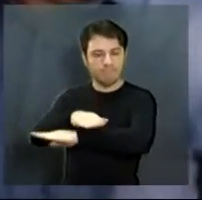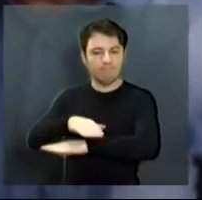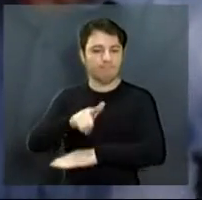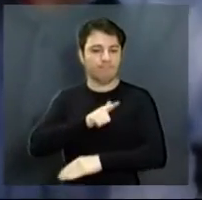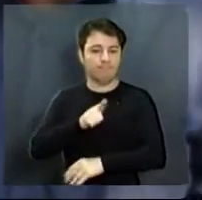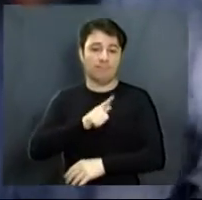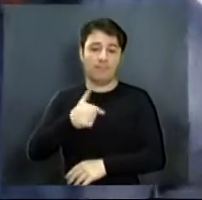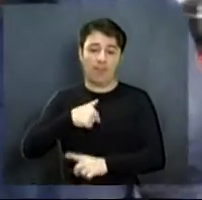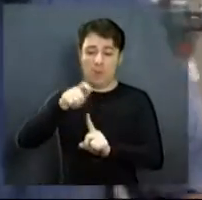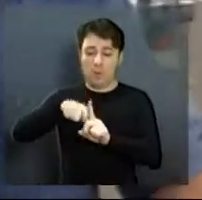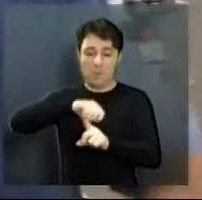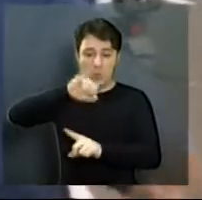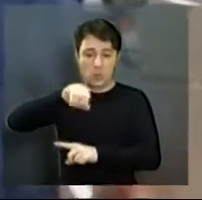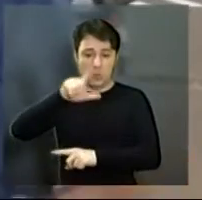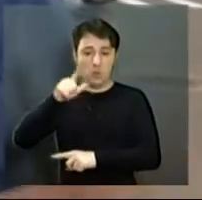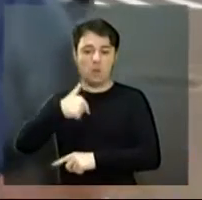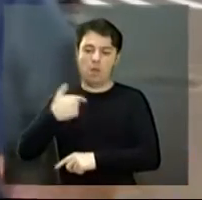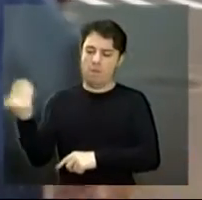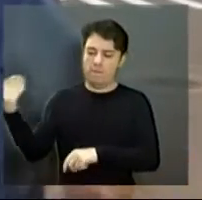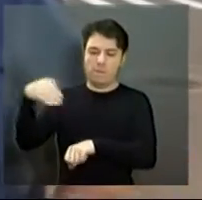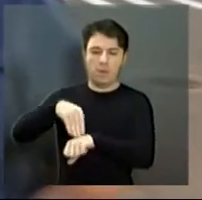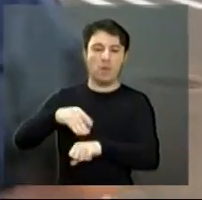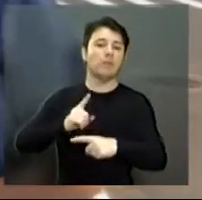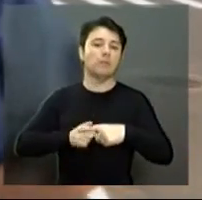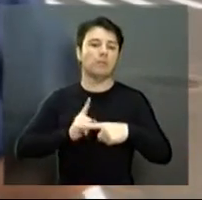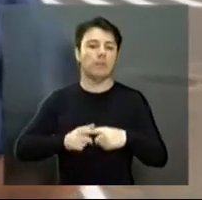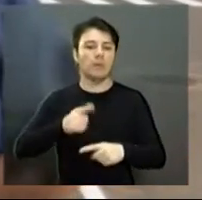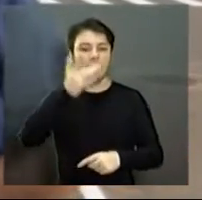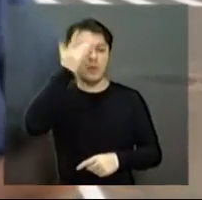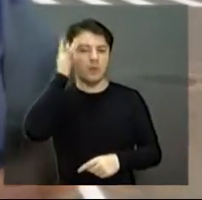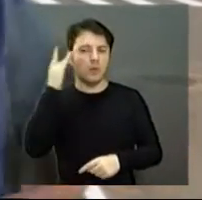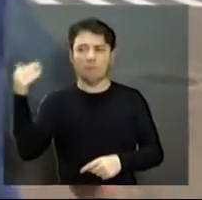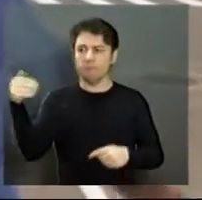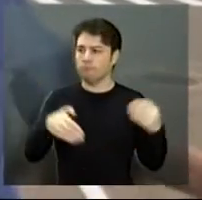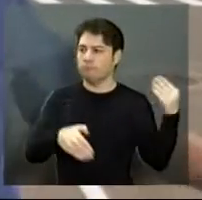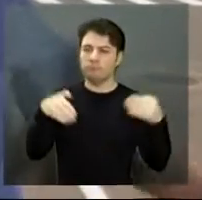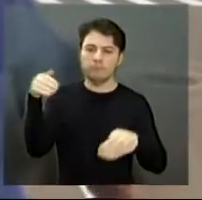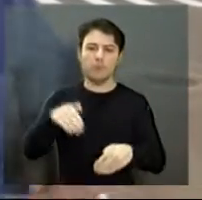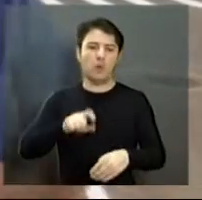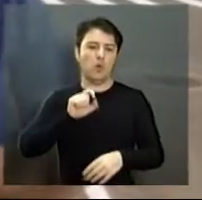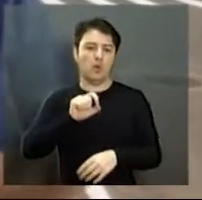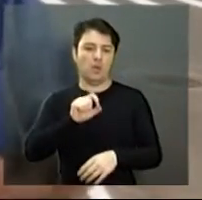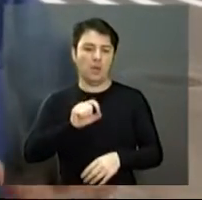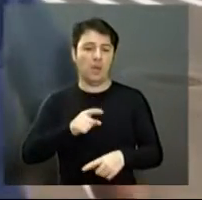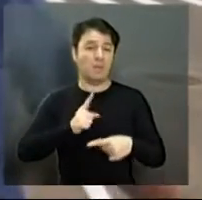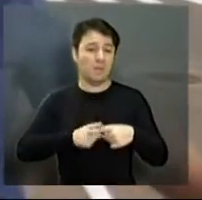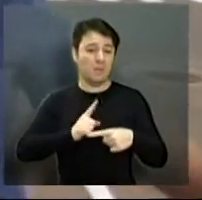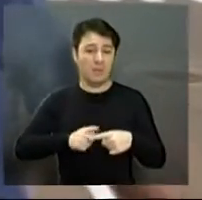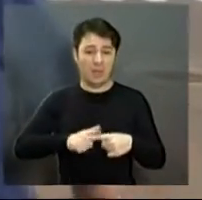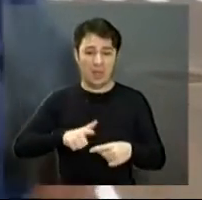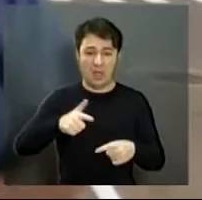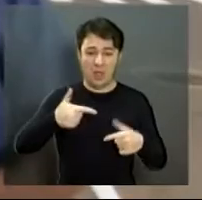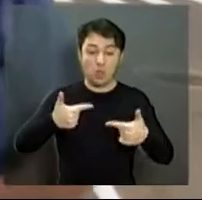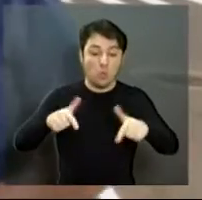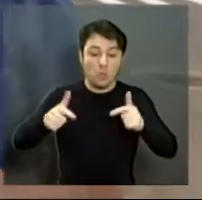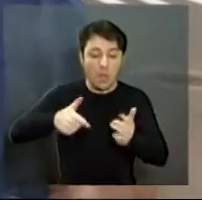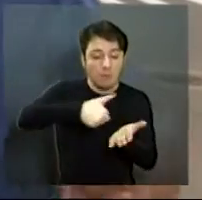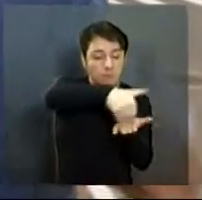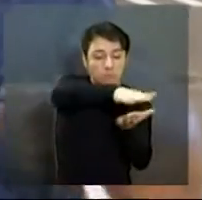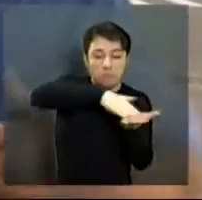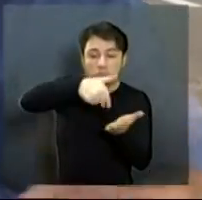estive no local que é pedido de frequentadores, que diariamente passam pelo local, e aqui não tinha nem sinalização, mas de solo.